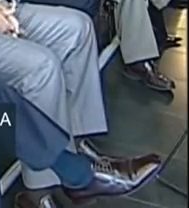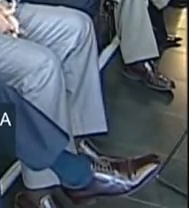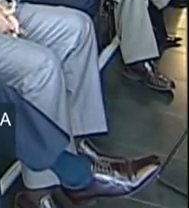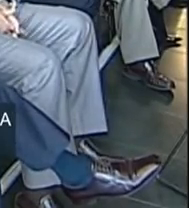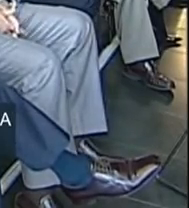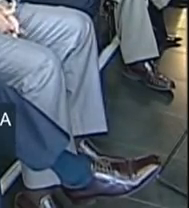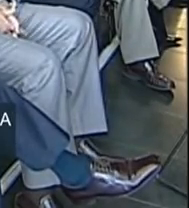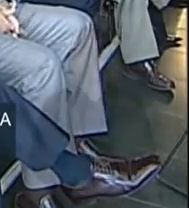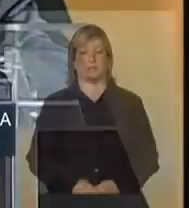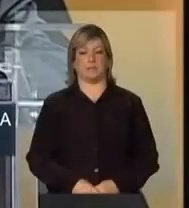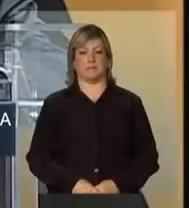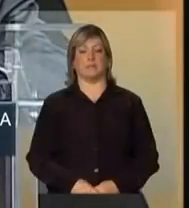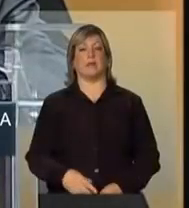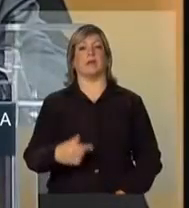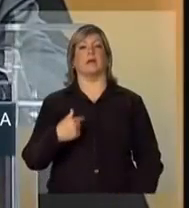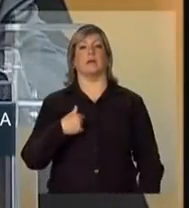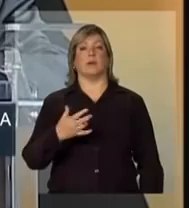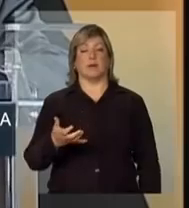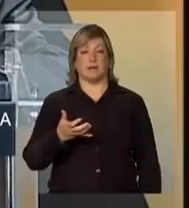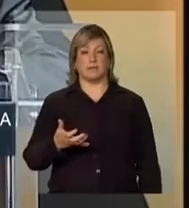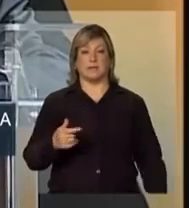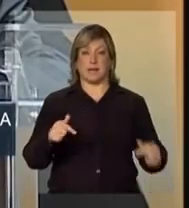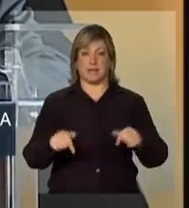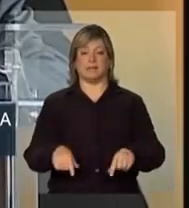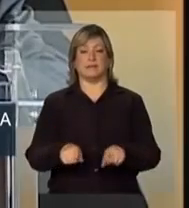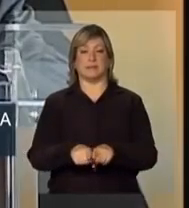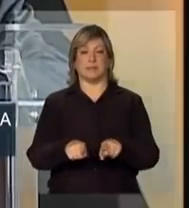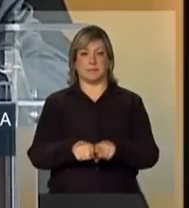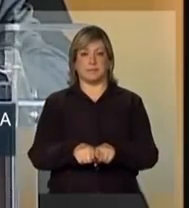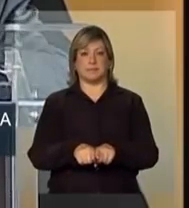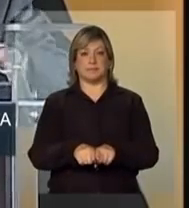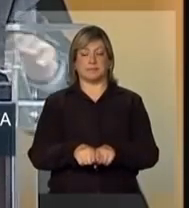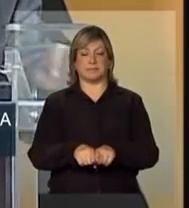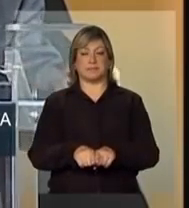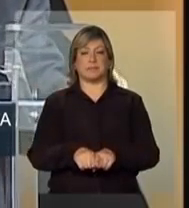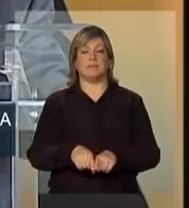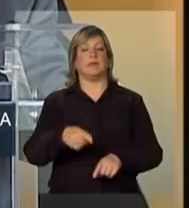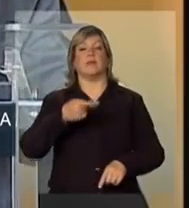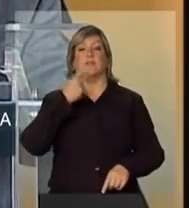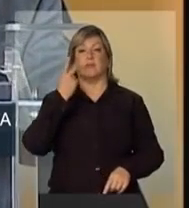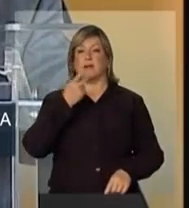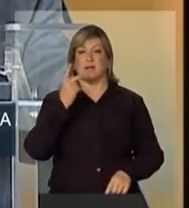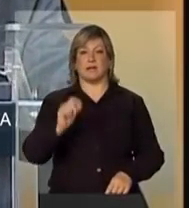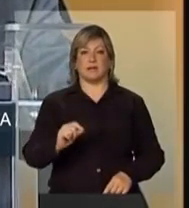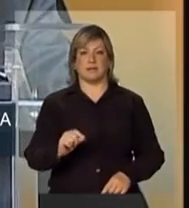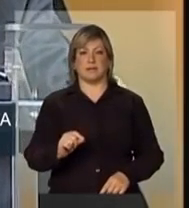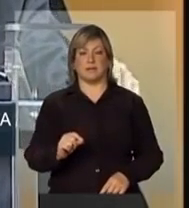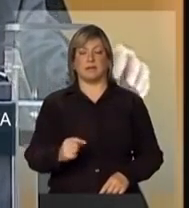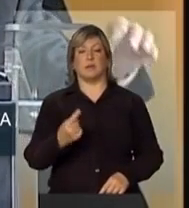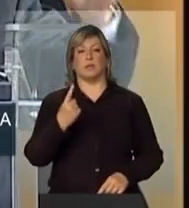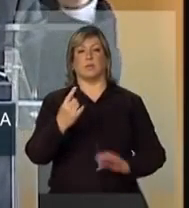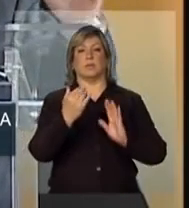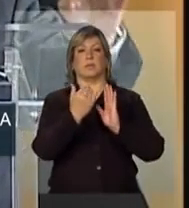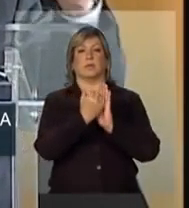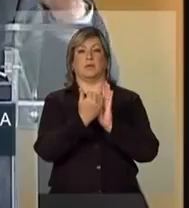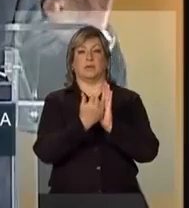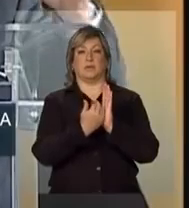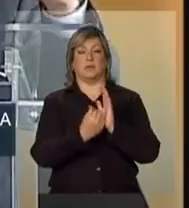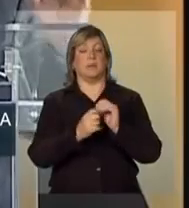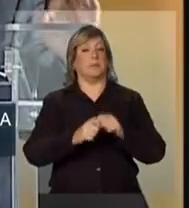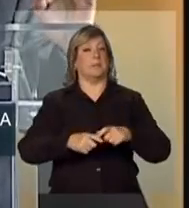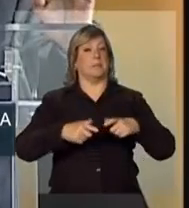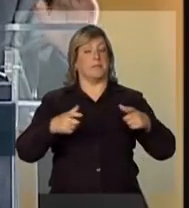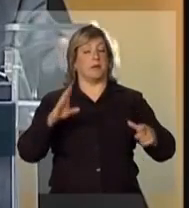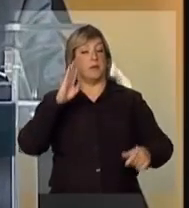Eu quero, aqui também, assinalar um programa da maior